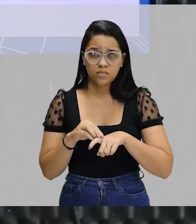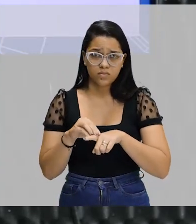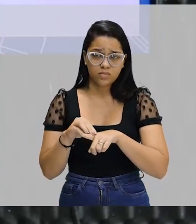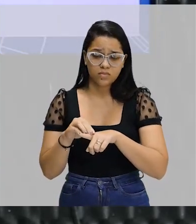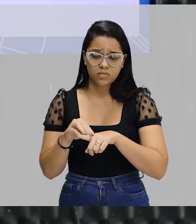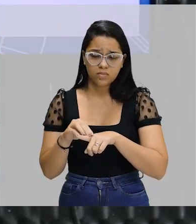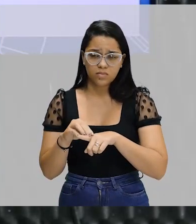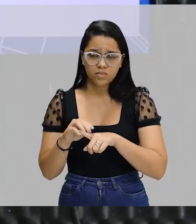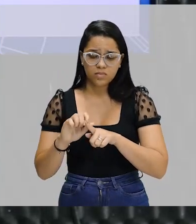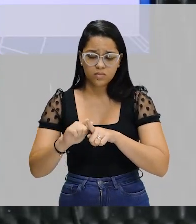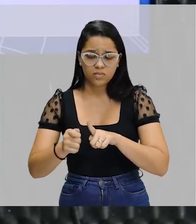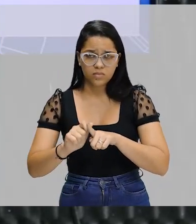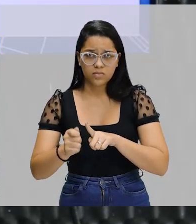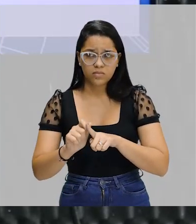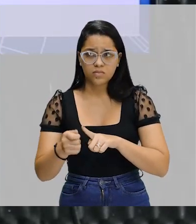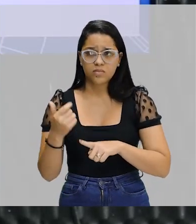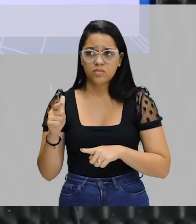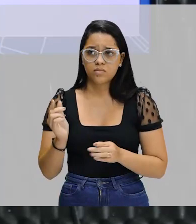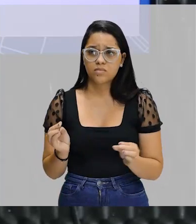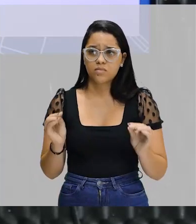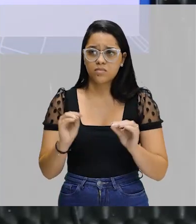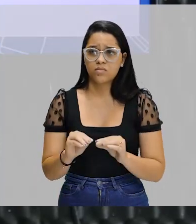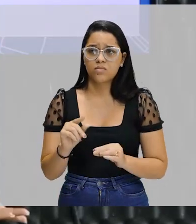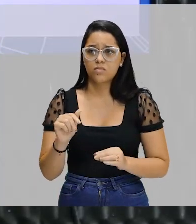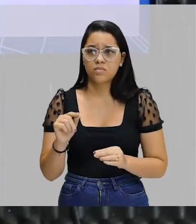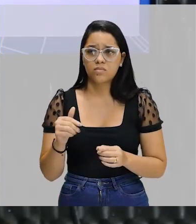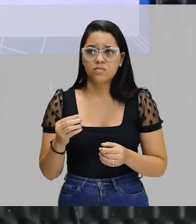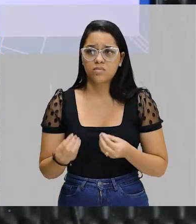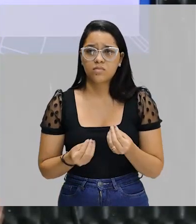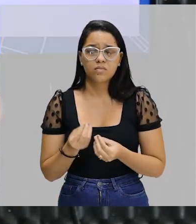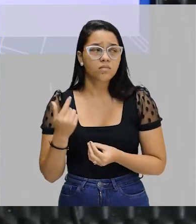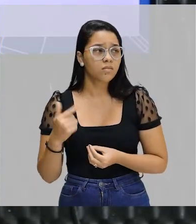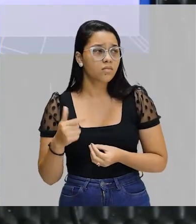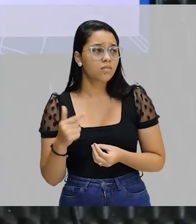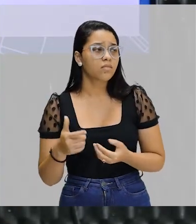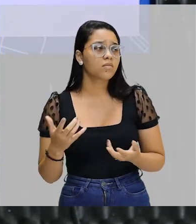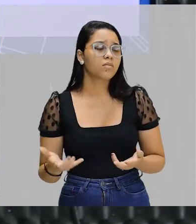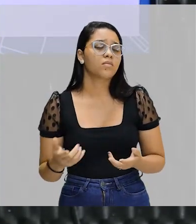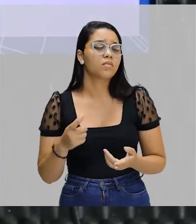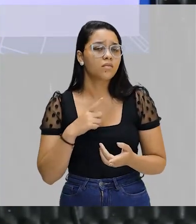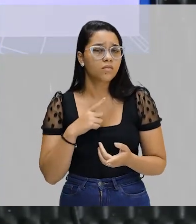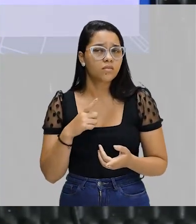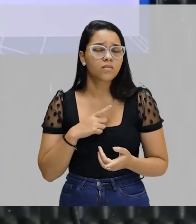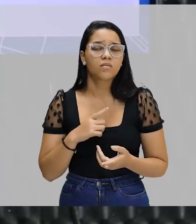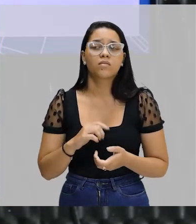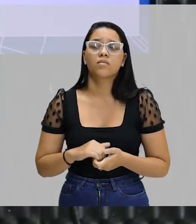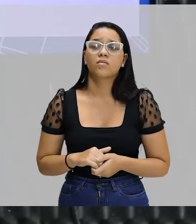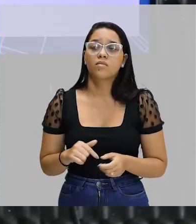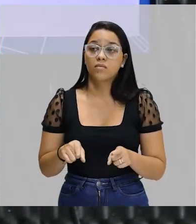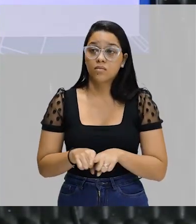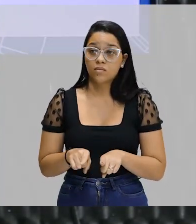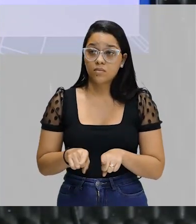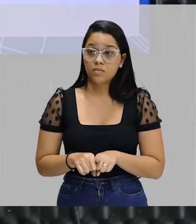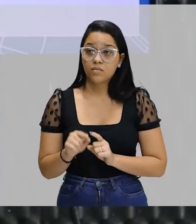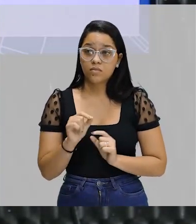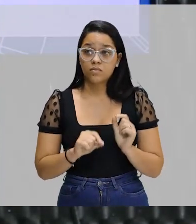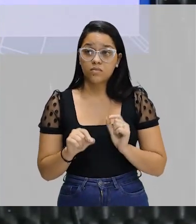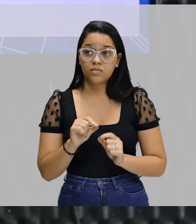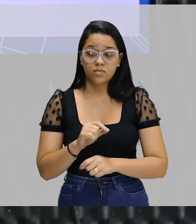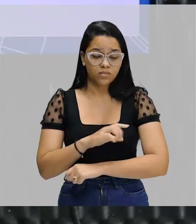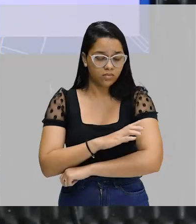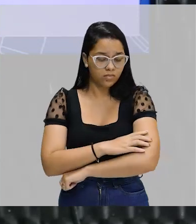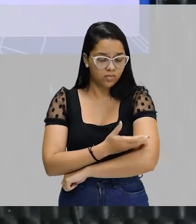muito de camarão, por exemplo. Faz um camarão e não coloca um sal, minha gente. Não sabor, então. Mas, o sal em excesso faz com que a pressão